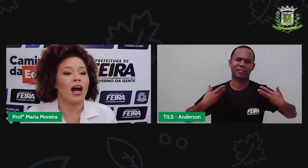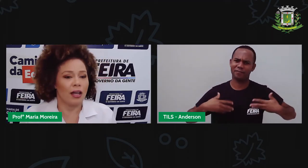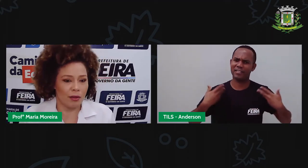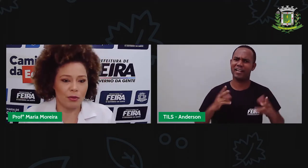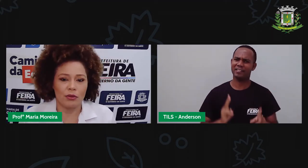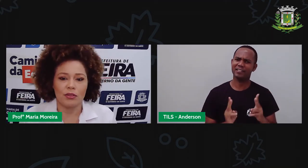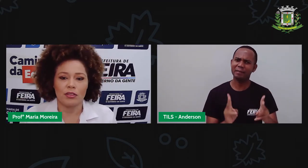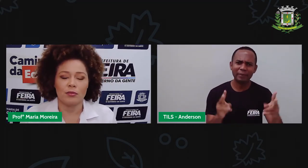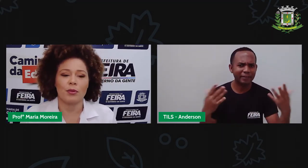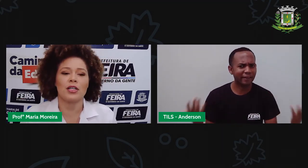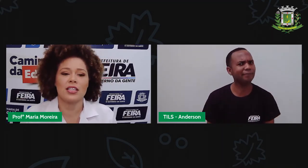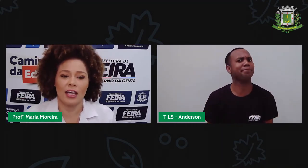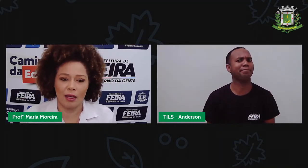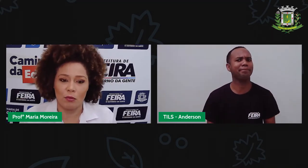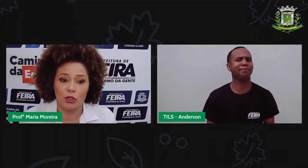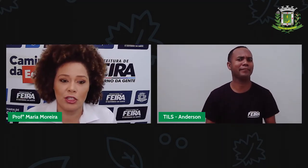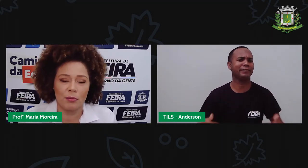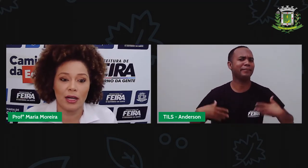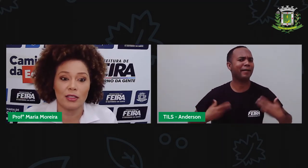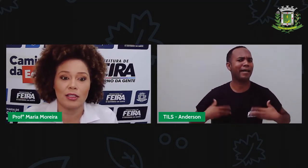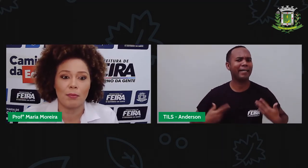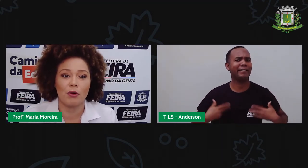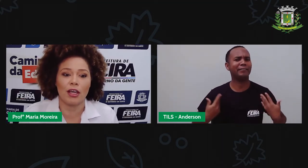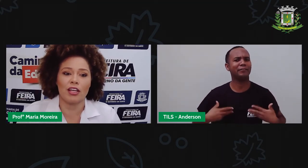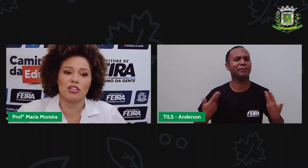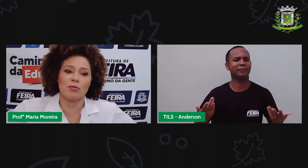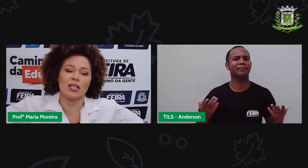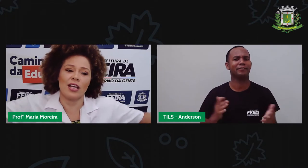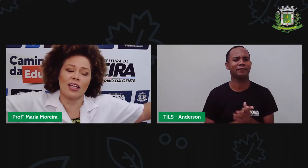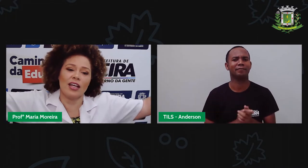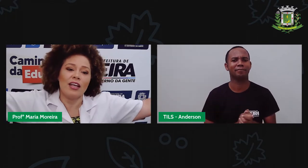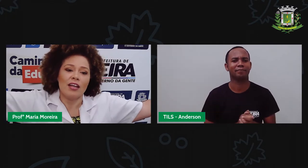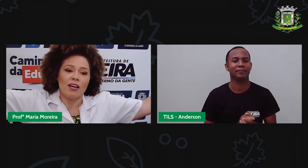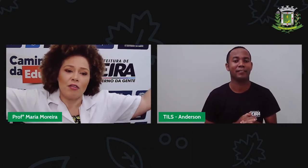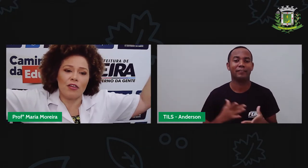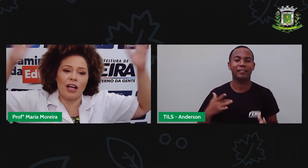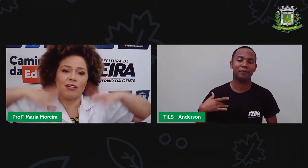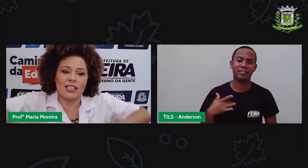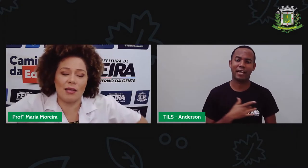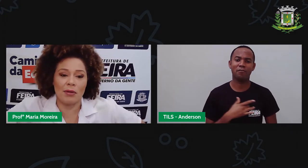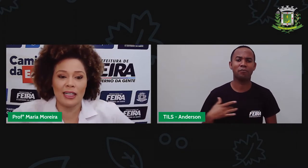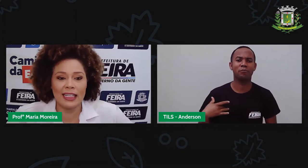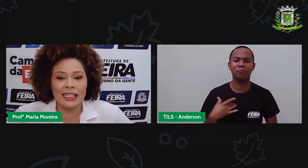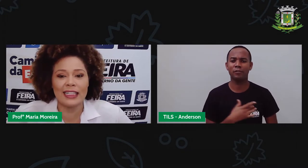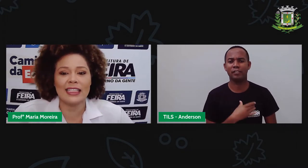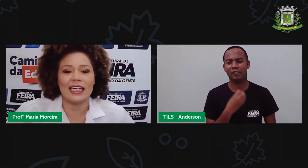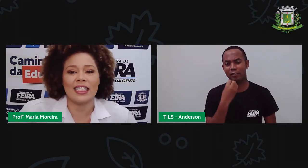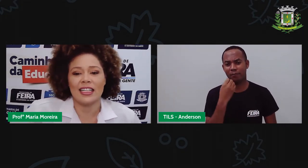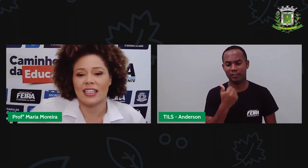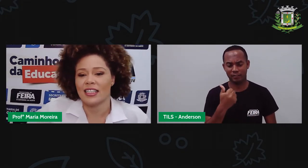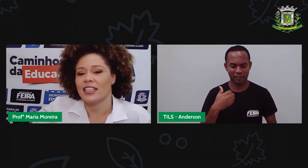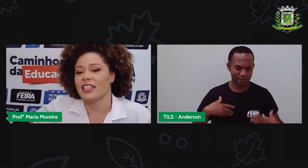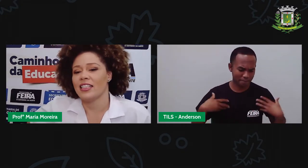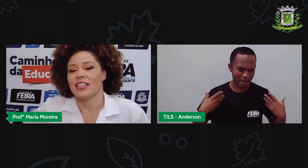Ah, que bom! Pois é, muito animado, até porque estamos aí, né? Final da semana,